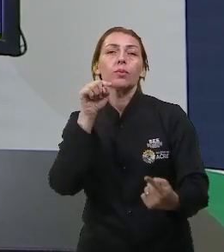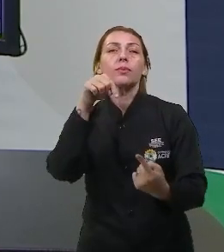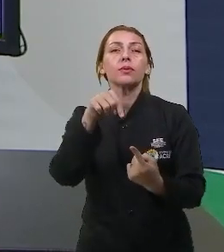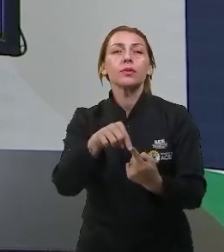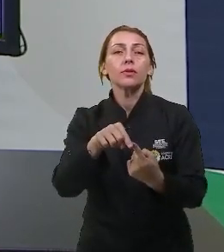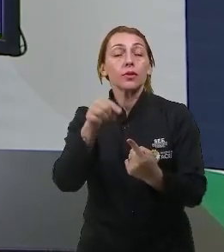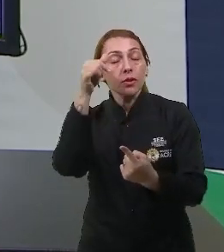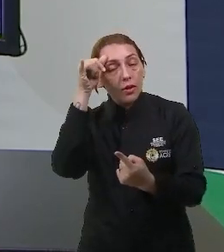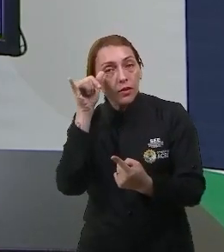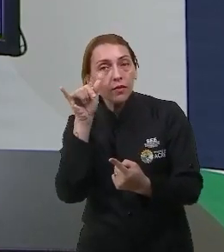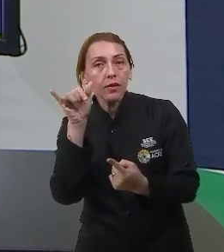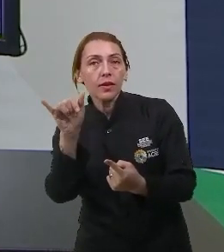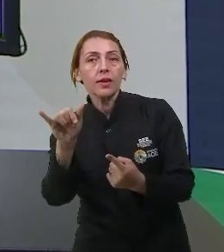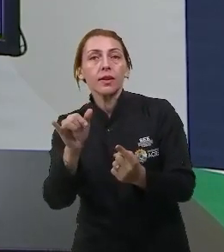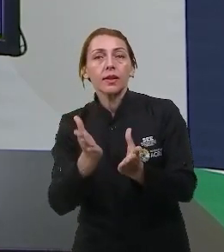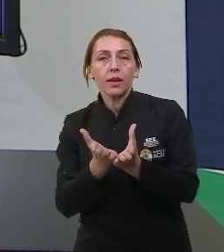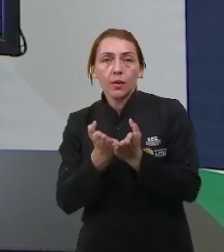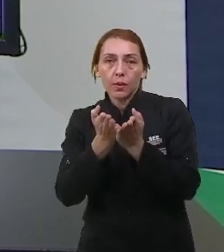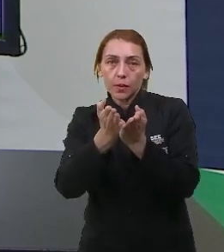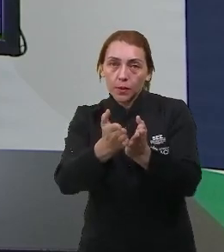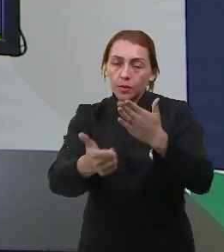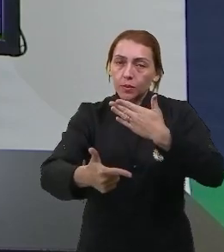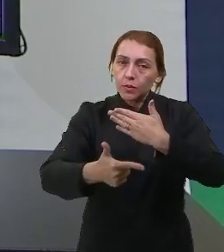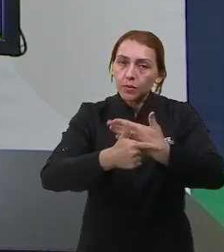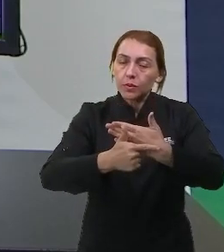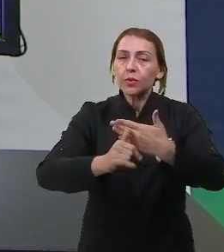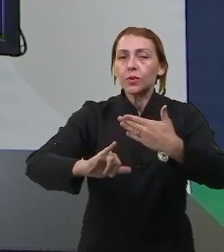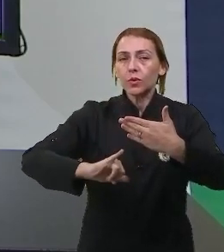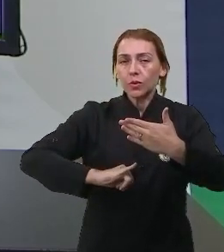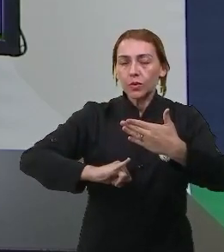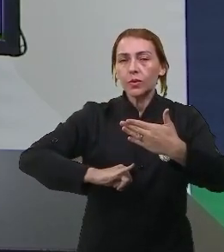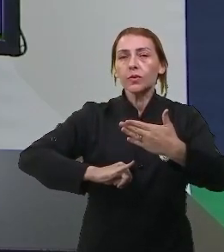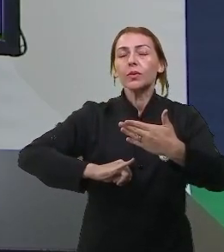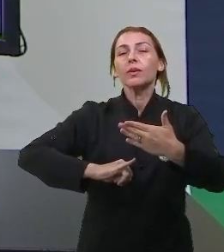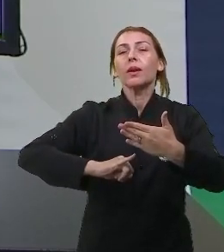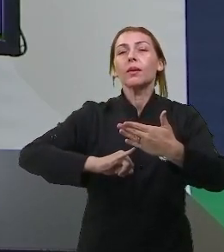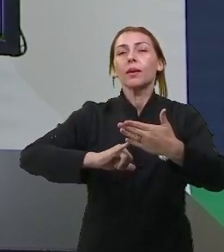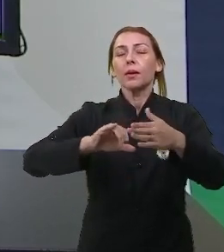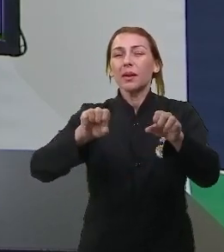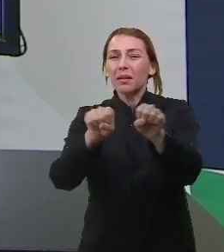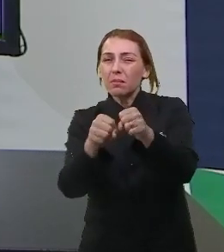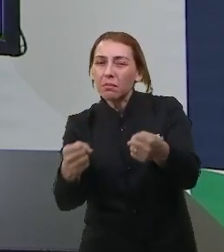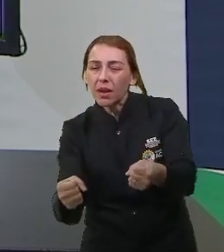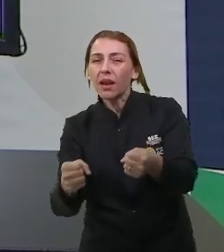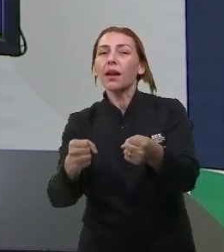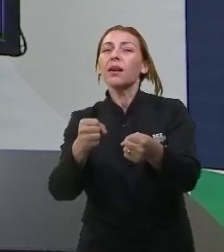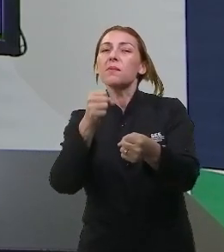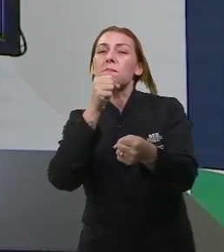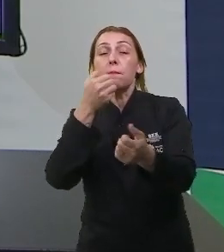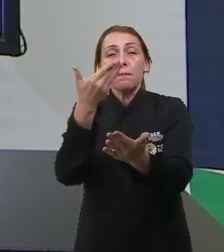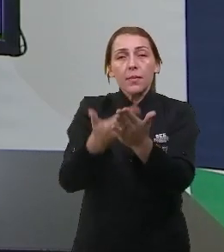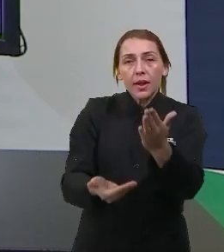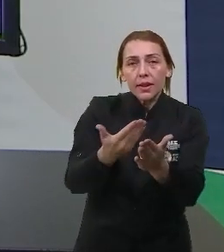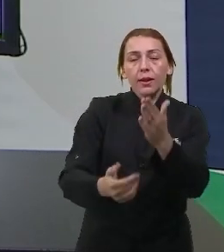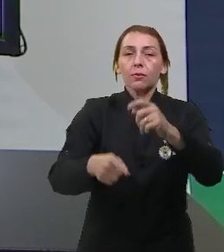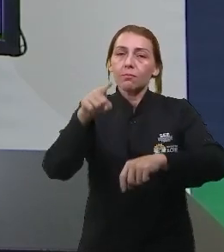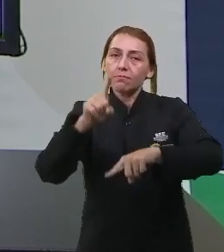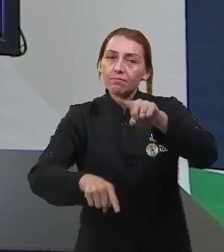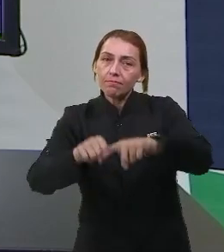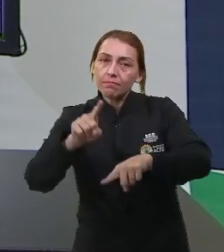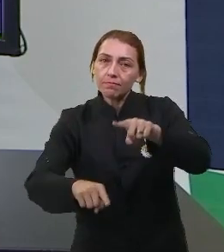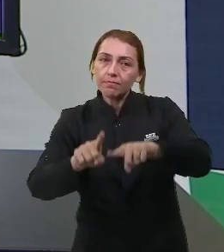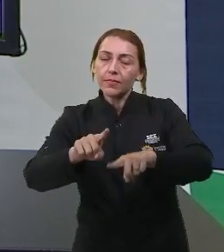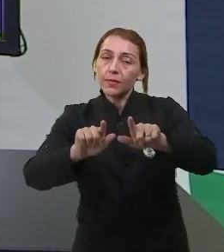de evitar que o casco do navio sofra oxidação por causa da água do mar que é rica em sais minerais então as